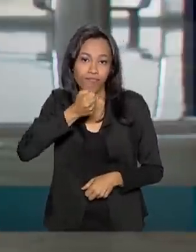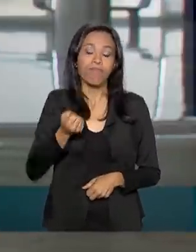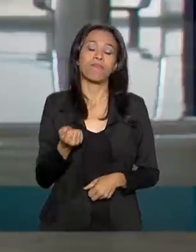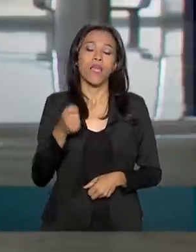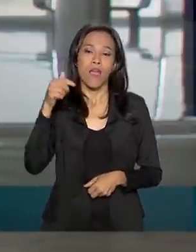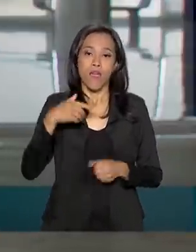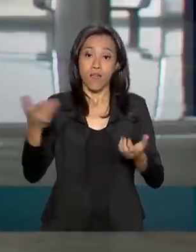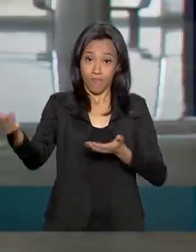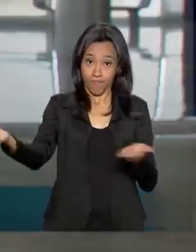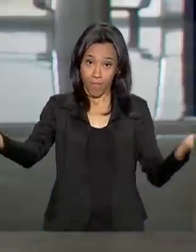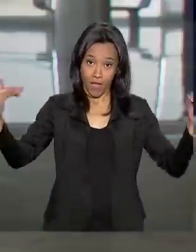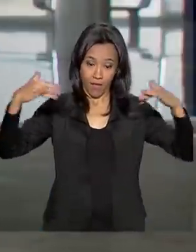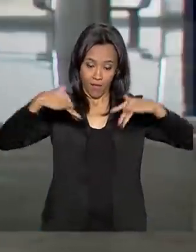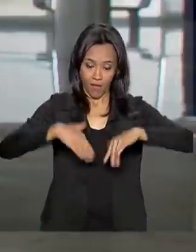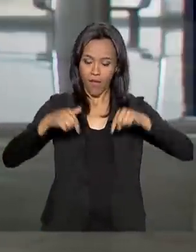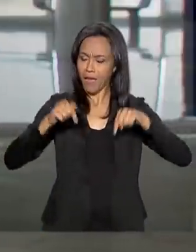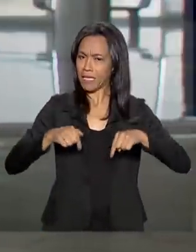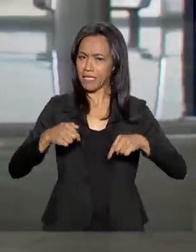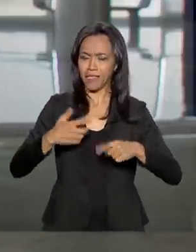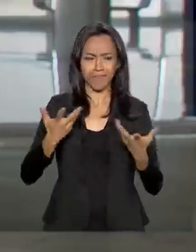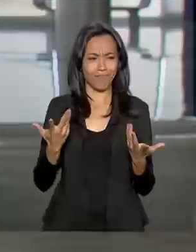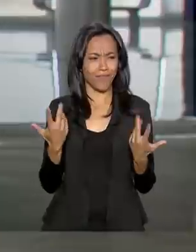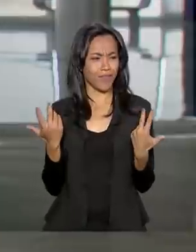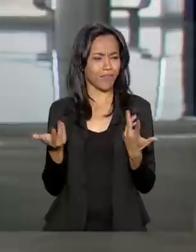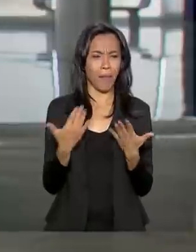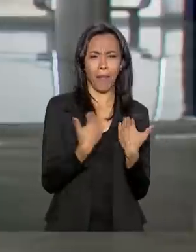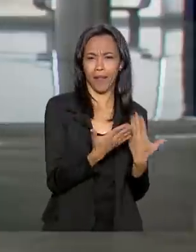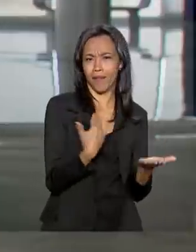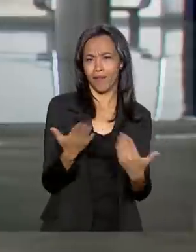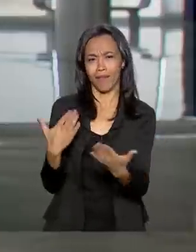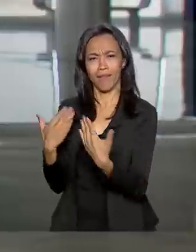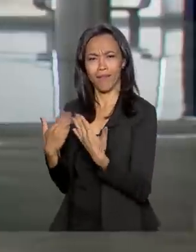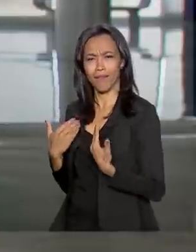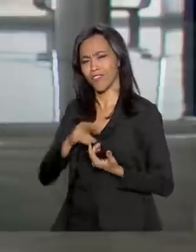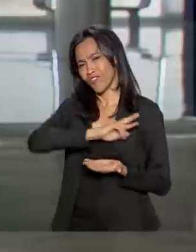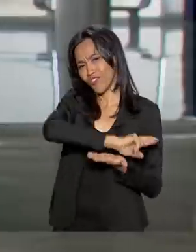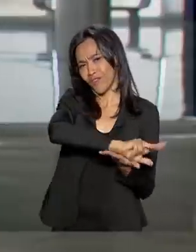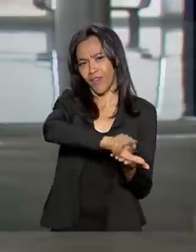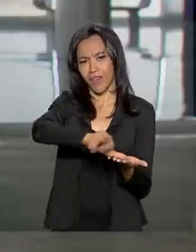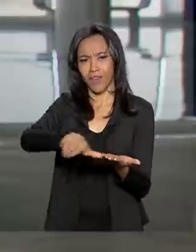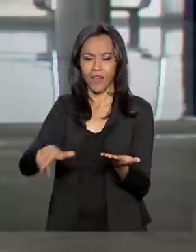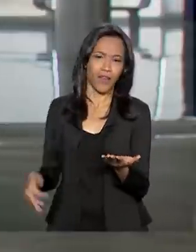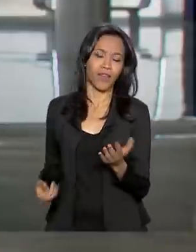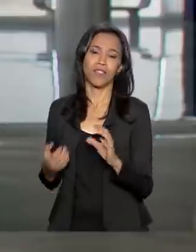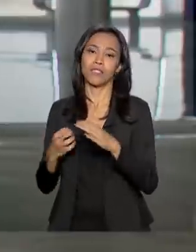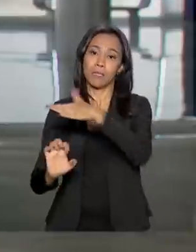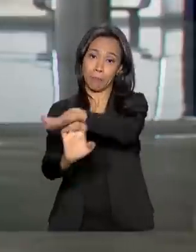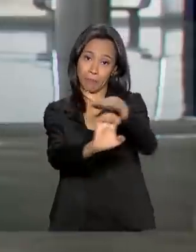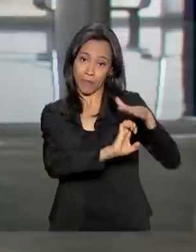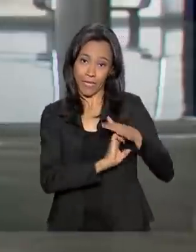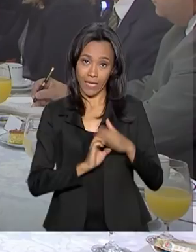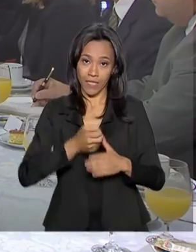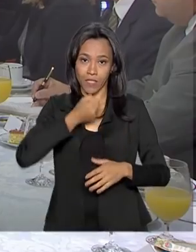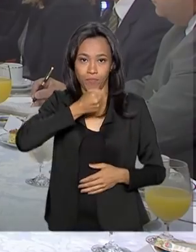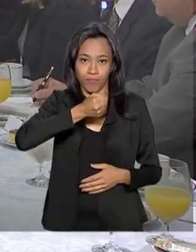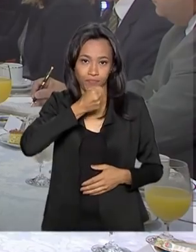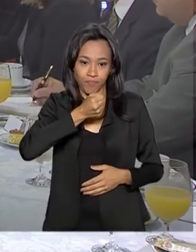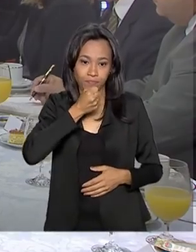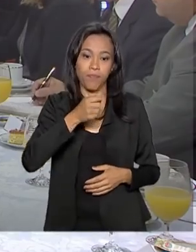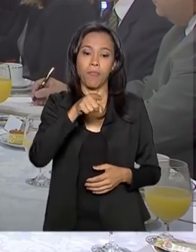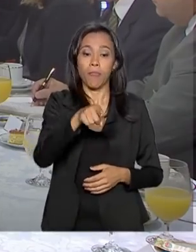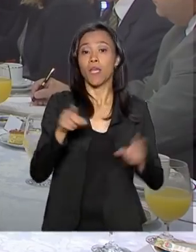Palácio do Planalto, num clima de total descontração, jornalistas de diversos veículos. E no cardápio, a